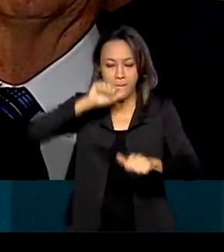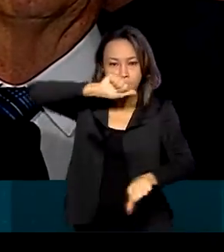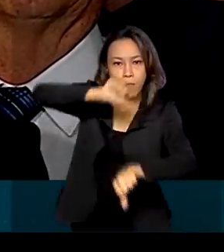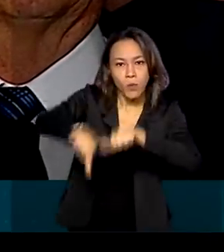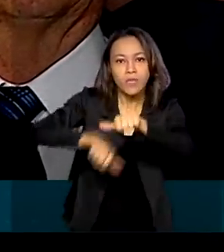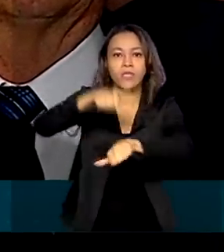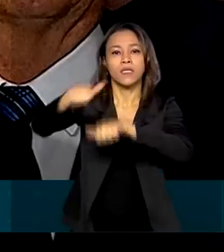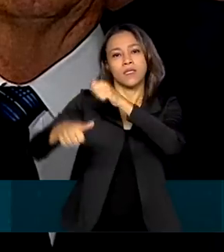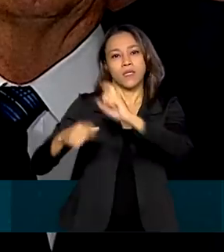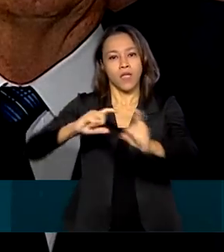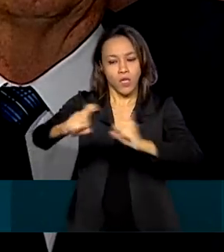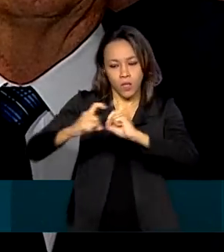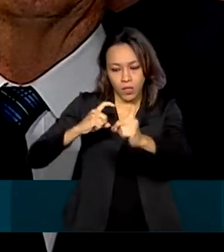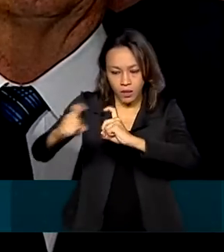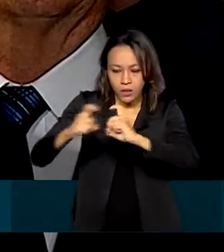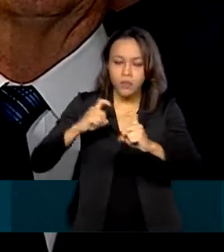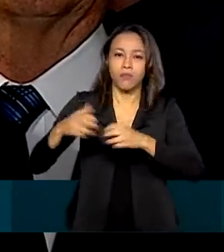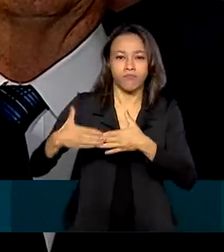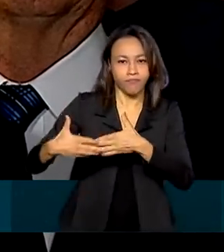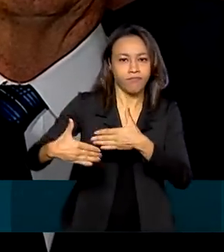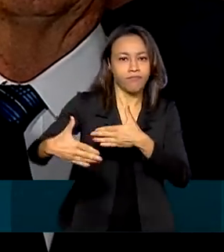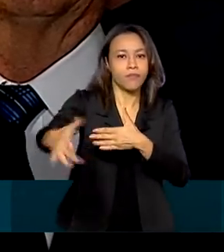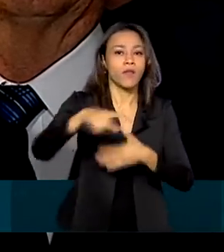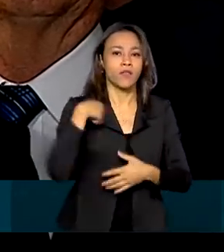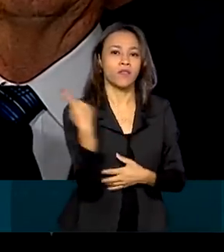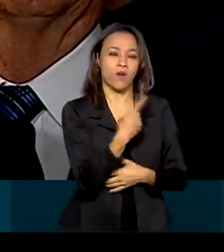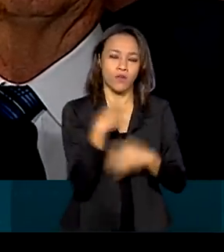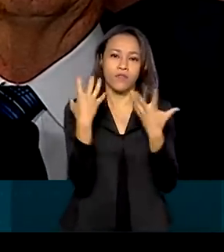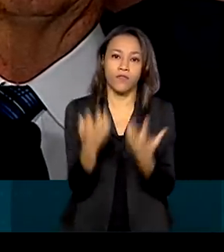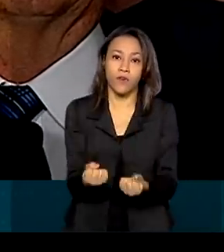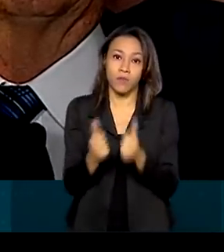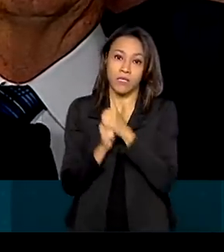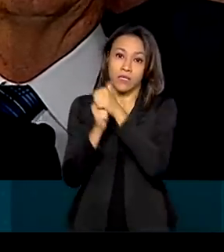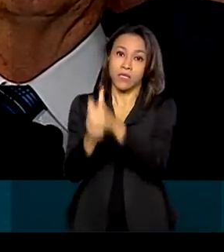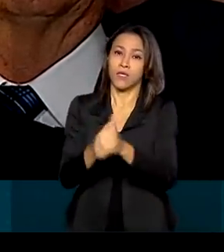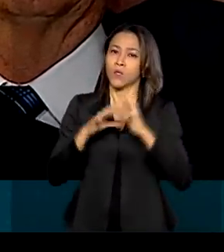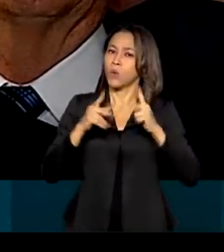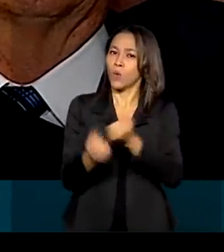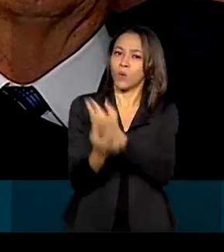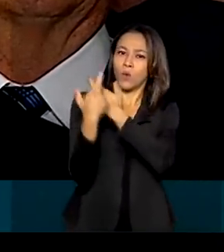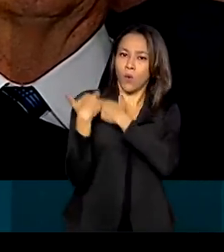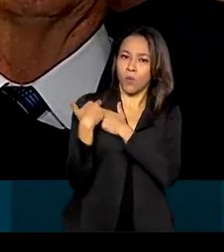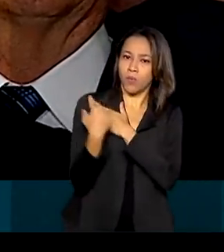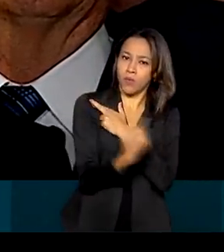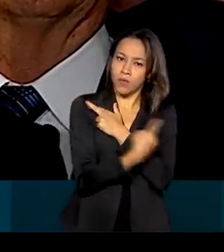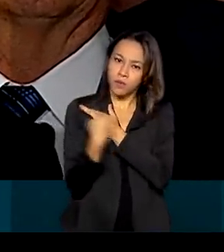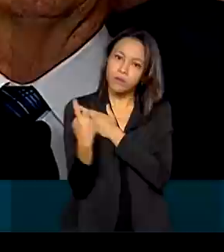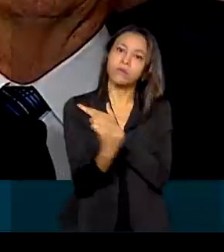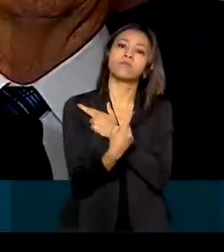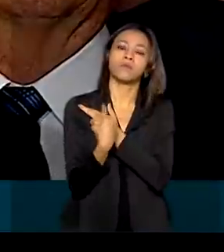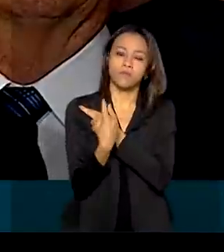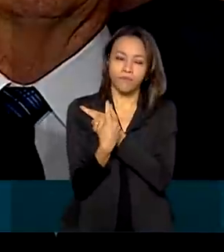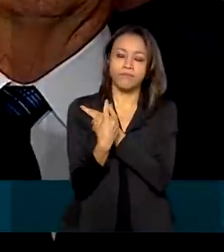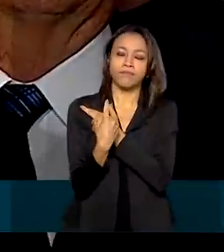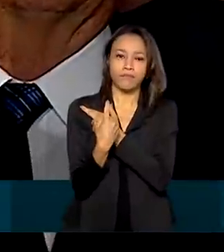E nós cumpriremos todo o nosso papel com unidade, com, acima de tudo,